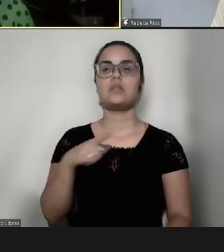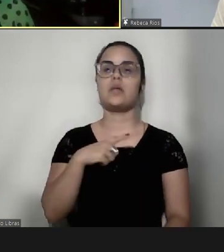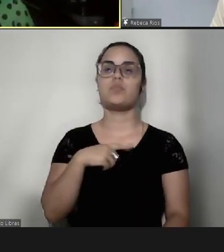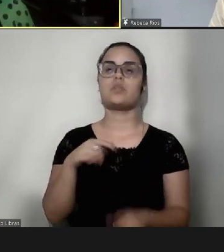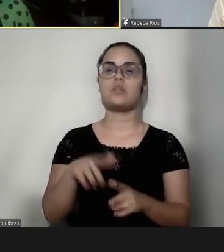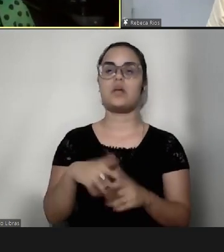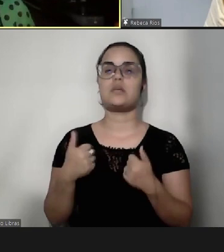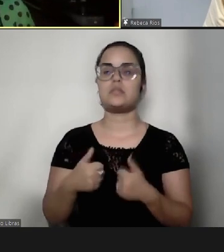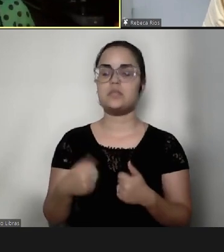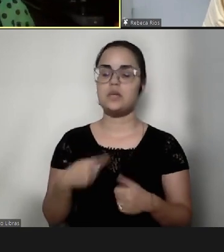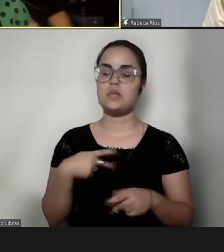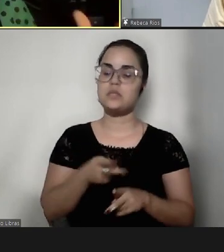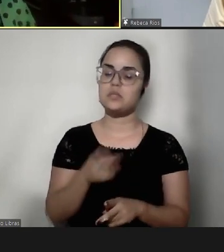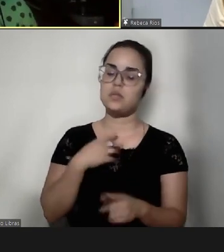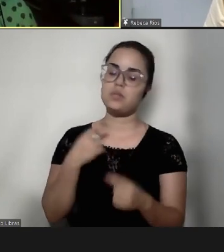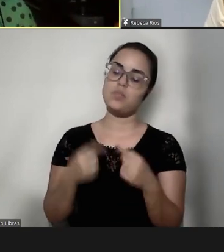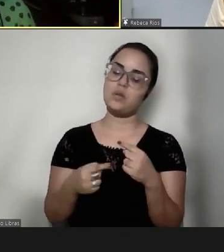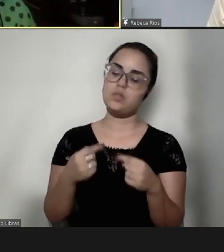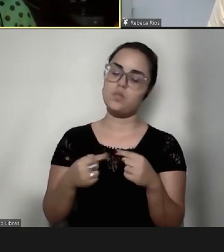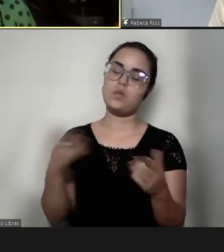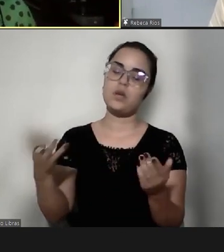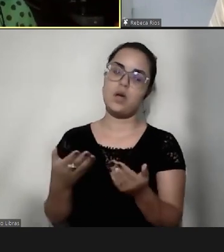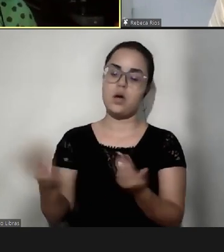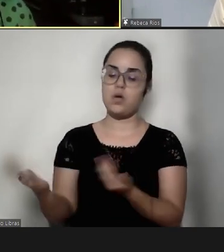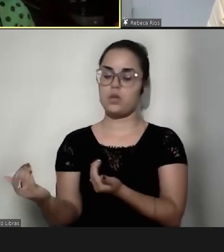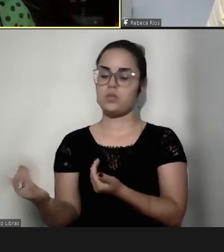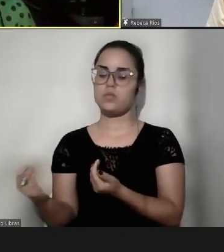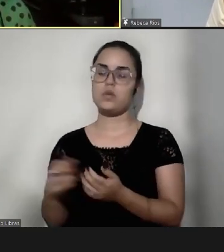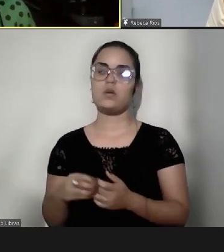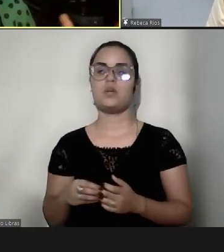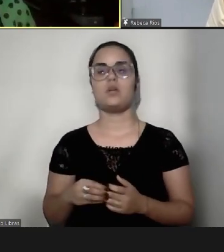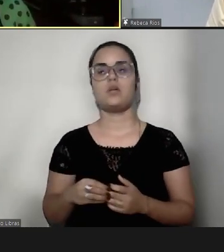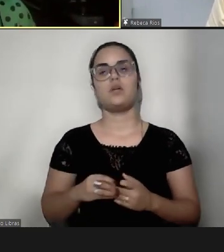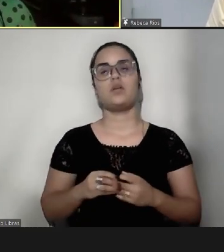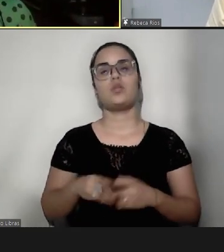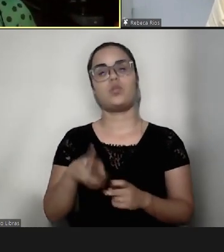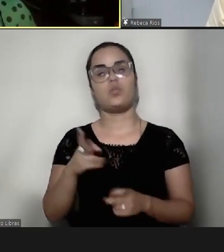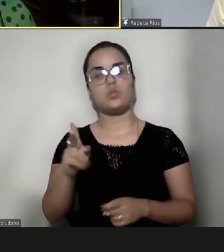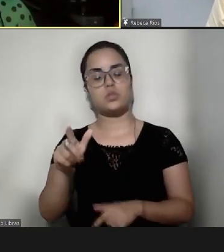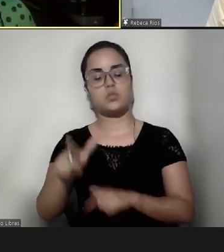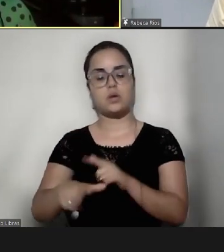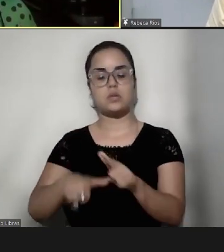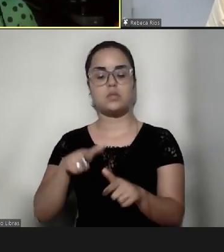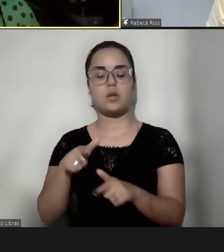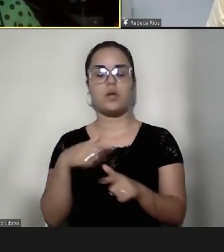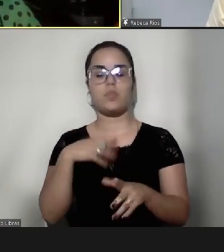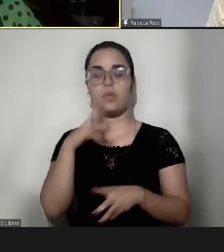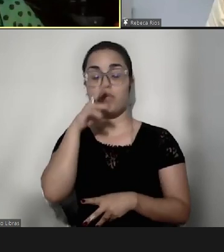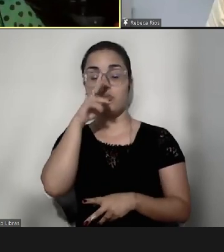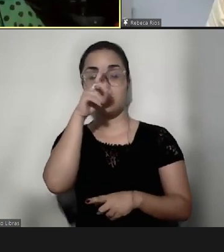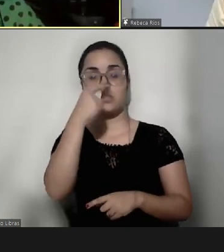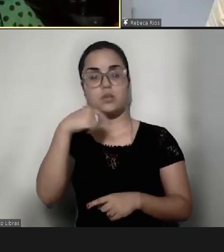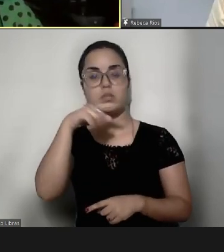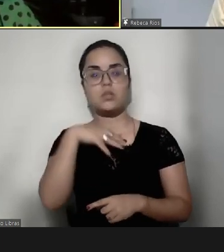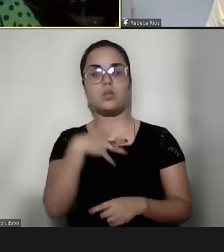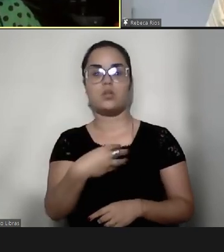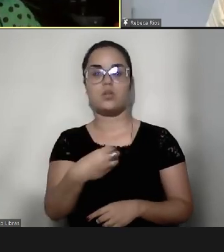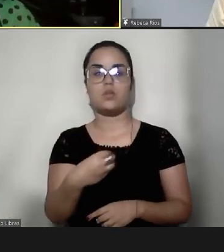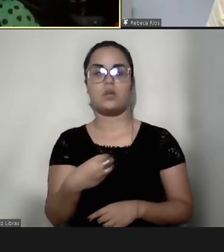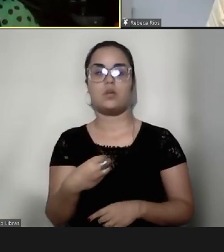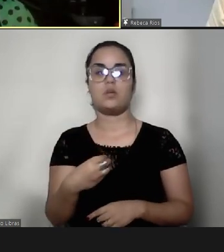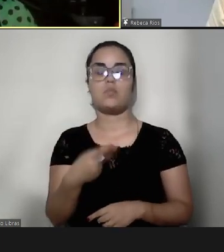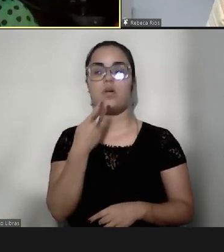mesmo diálogo agora na adolescência, continuar esse trabalho pra fortalecer os nossos filhos, por isso que eu falo muito também